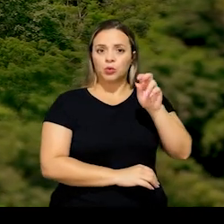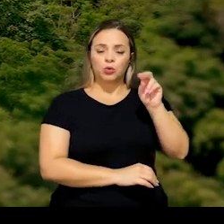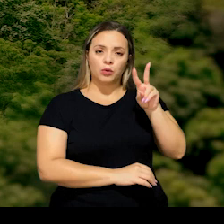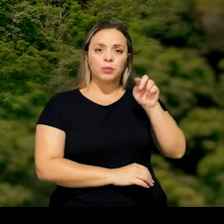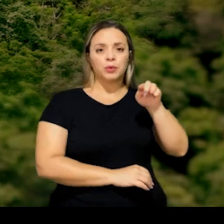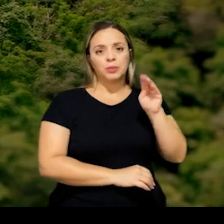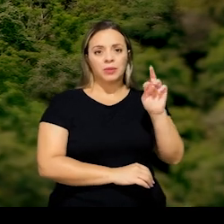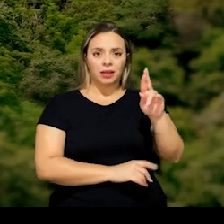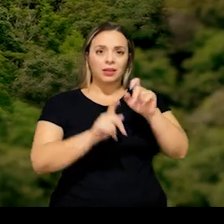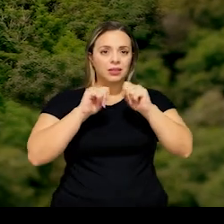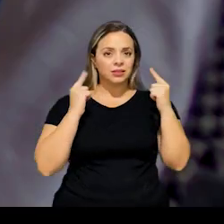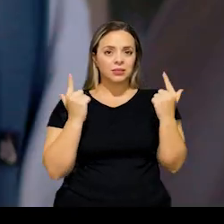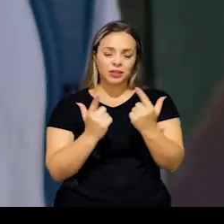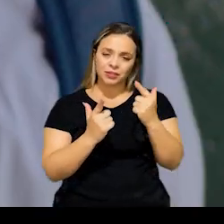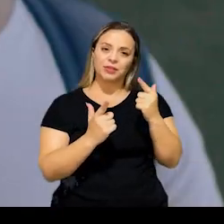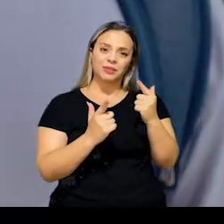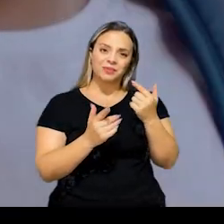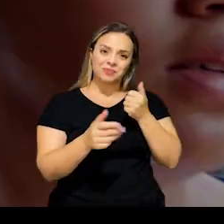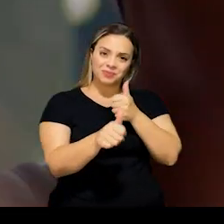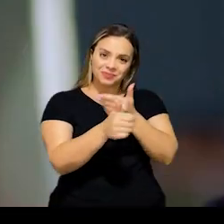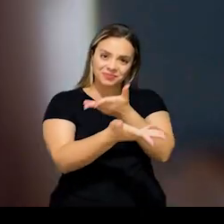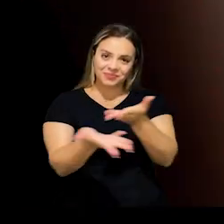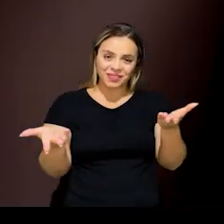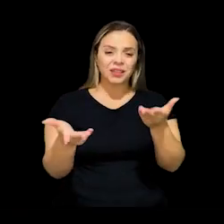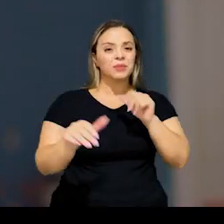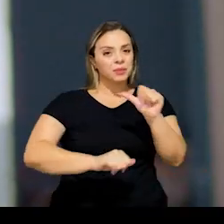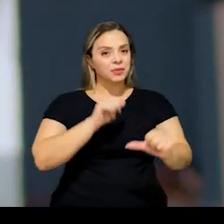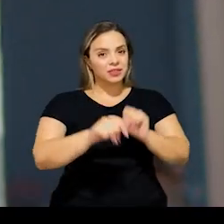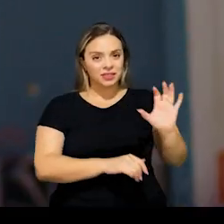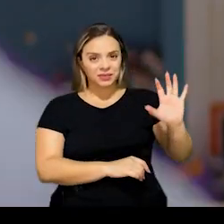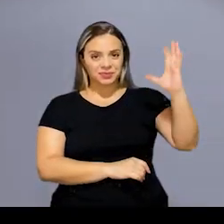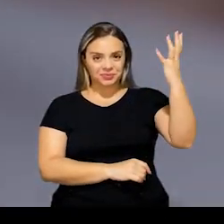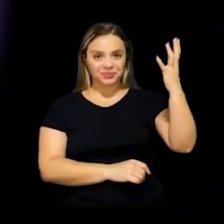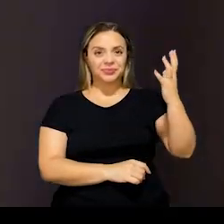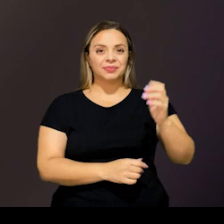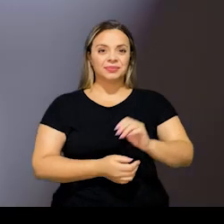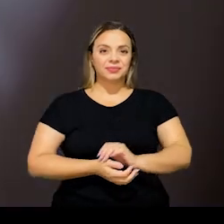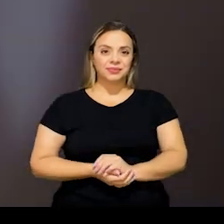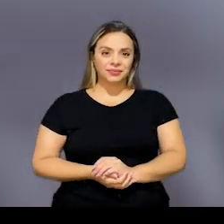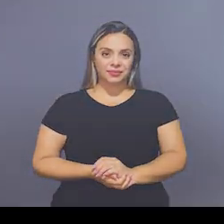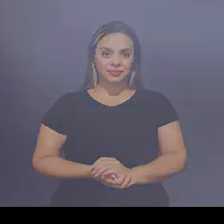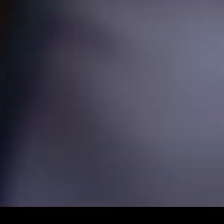.gov.br. Assembleia Legislativa. Perto de você. Para a mudança acontecer.